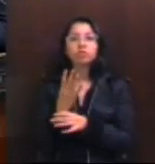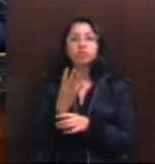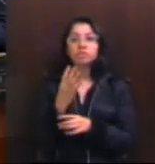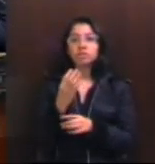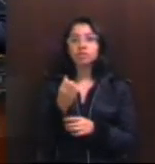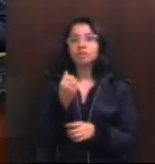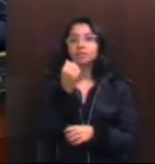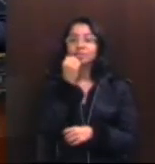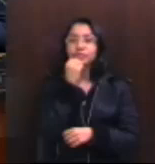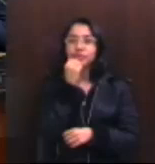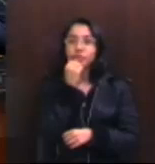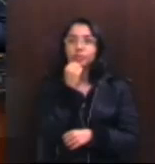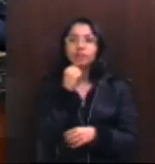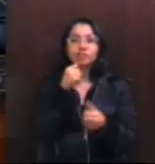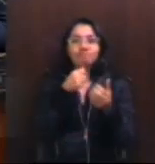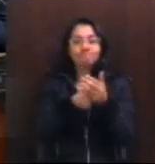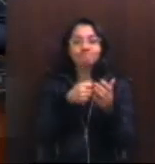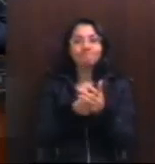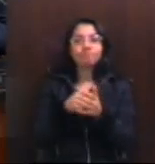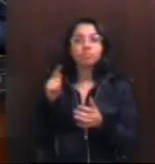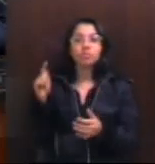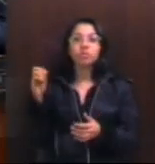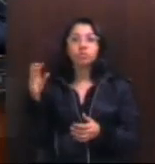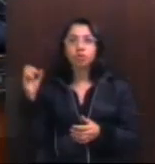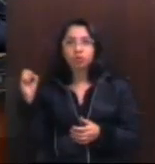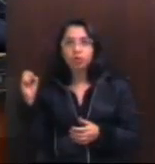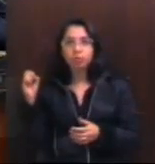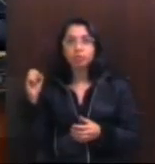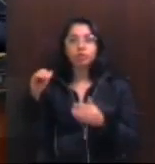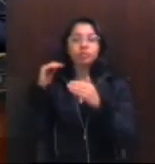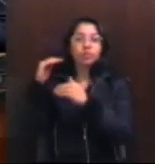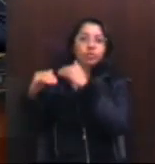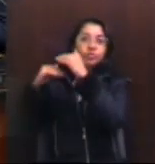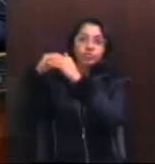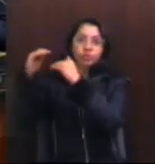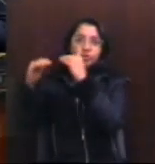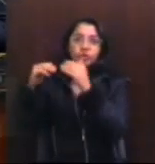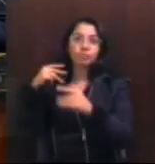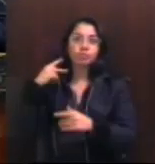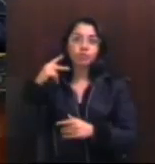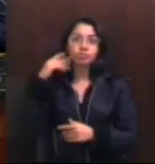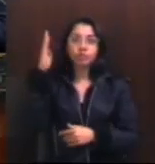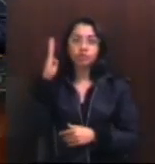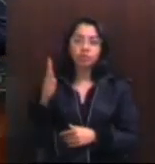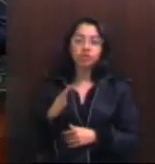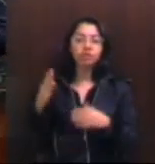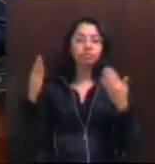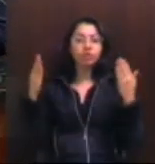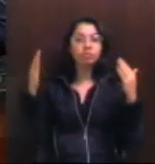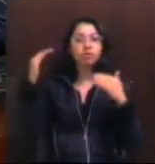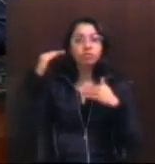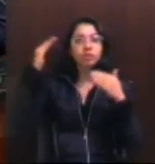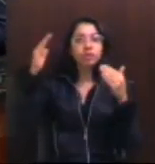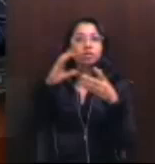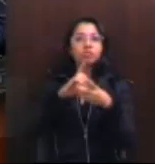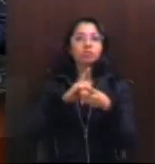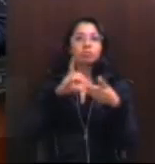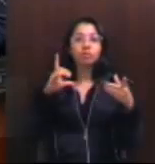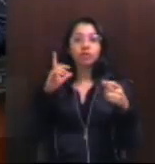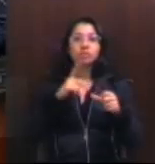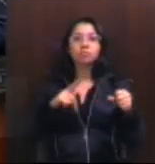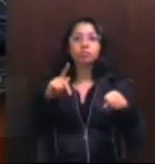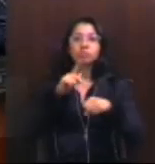pedras duras do golpe que foi construído pela elite brasileira. Parabéns e obrigada. Todos os democratas do nosso país